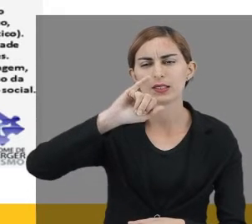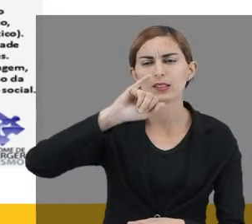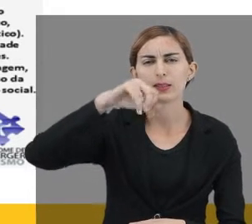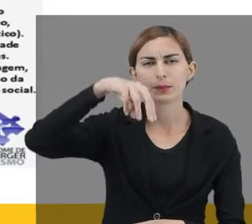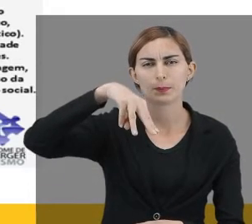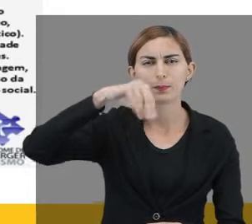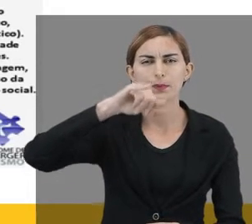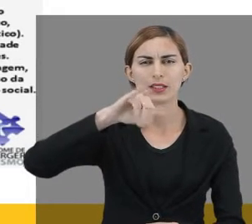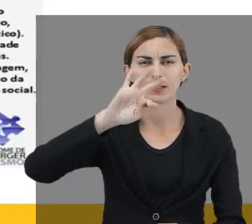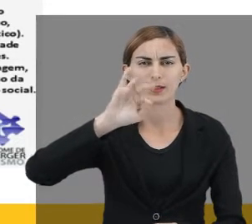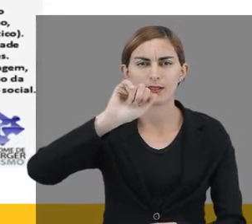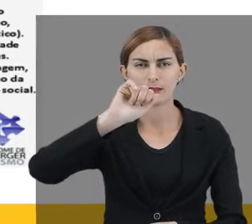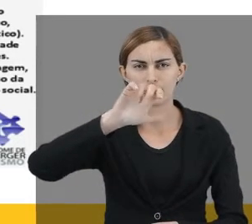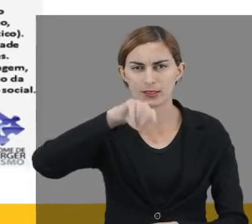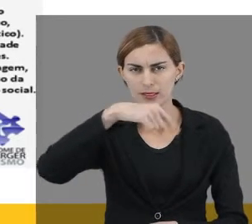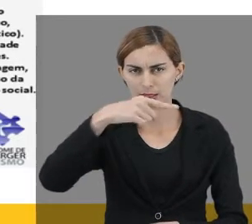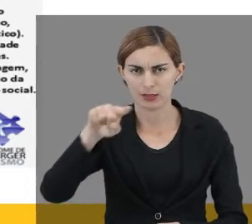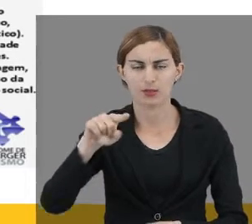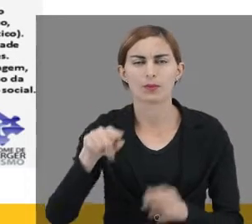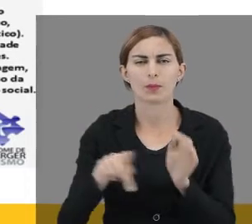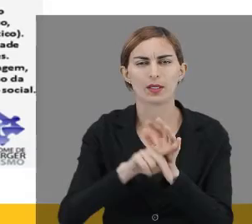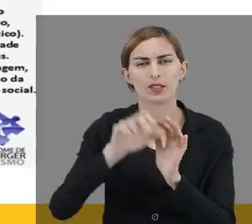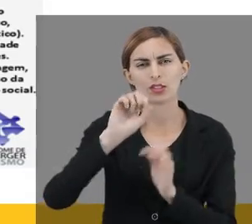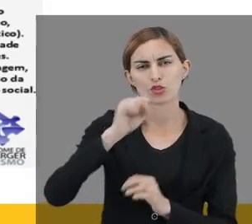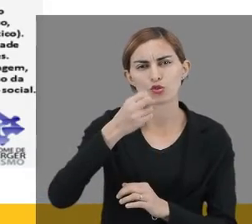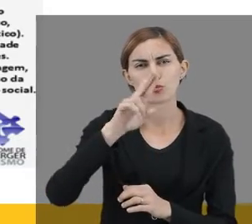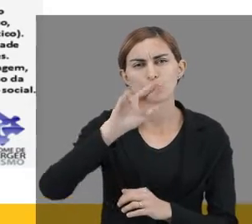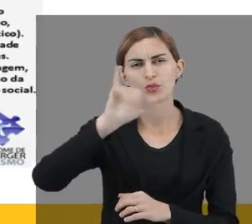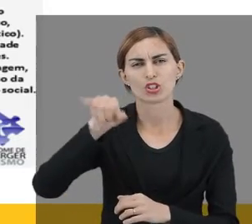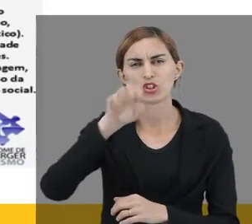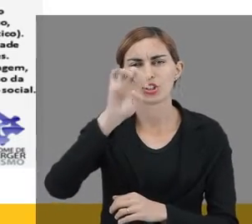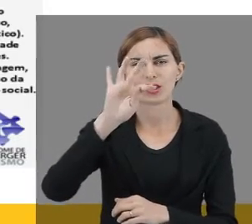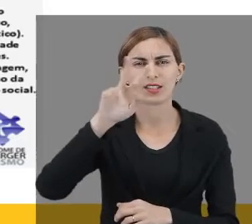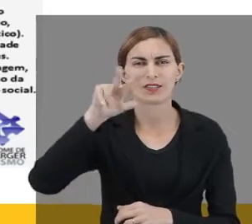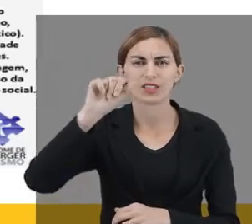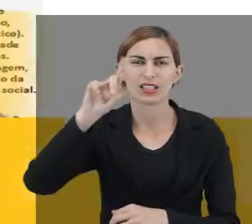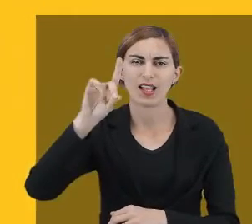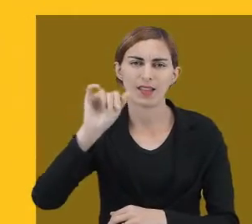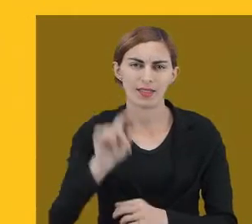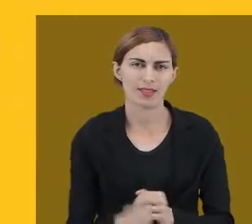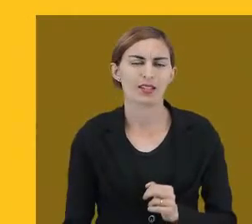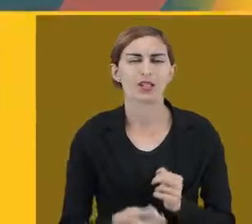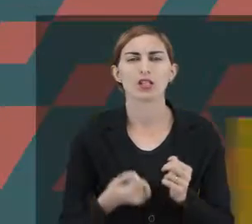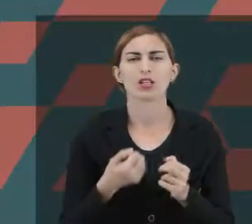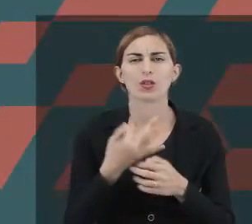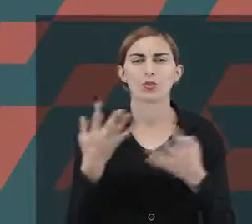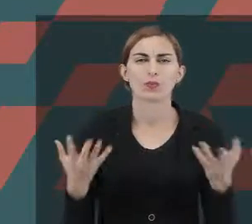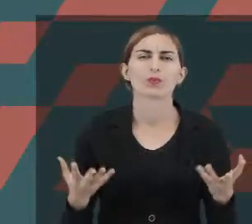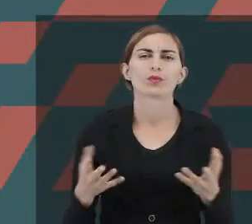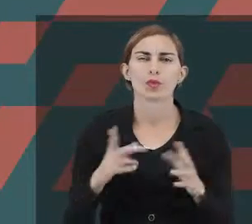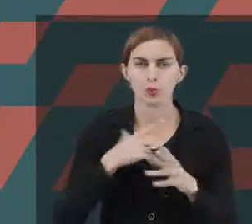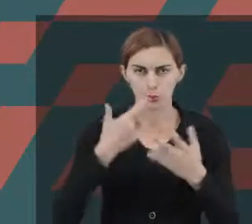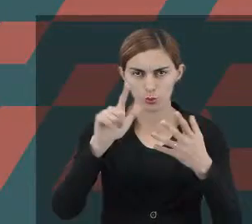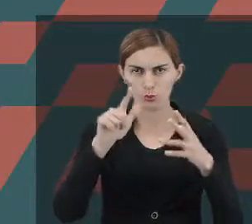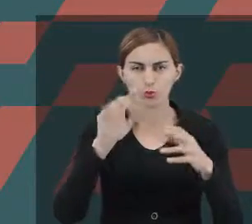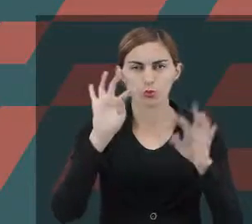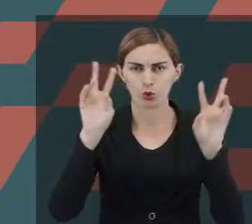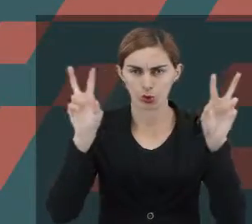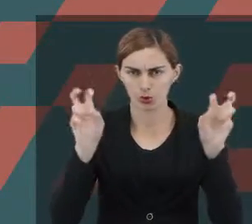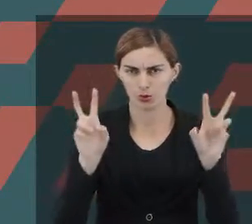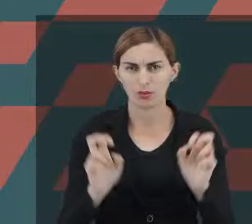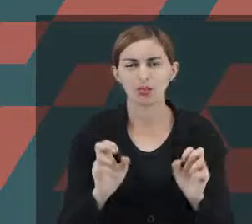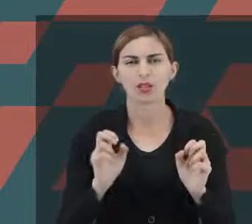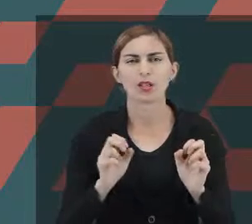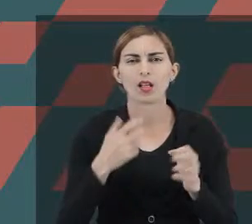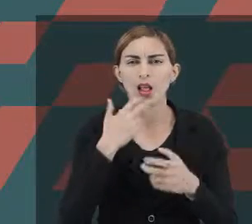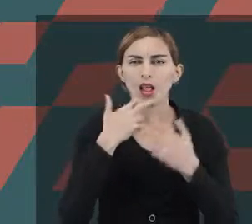Porque essa imitação vai ter a ver com essa subjetividade. Vai ter a ver com a organização de movimentos também. O outro tópico que é importante a